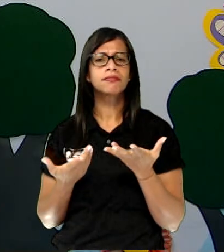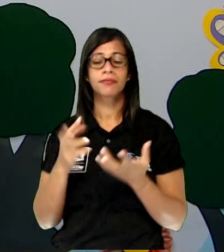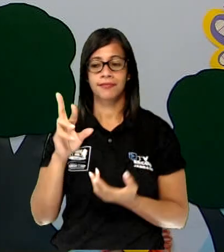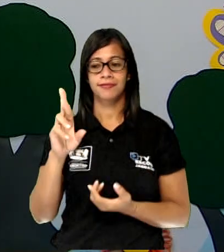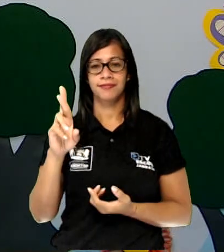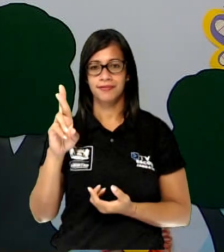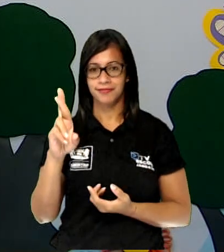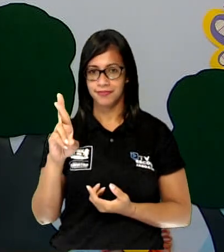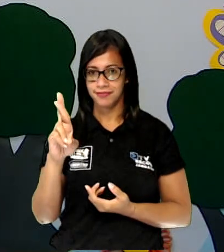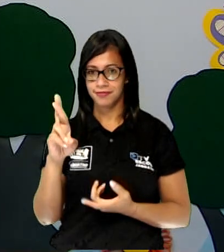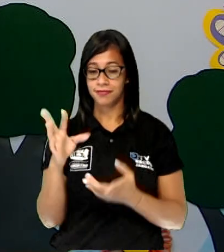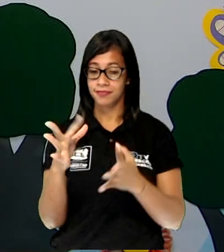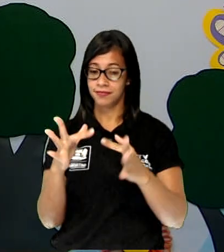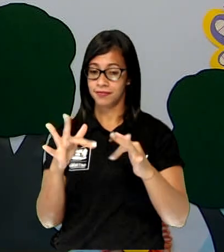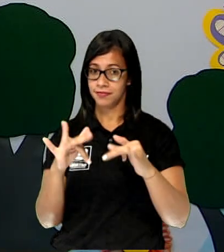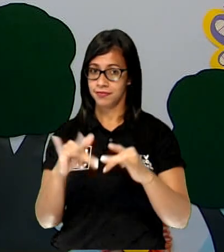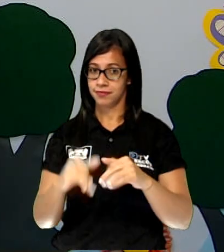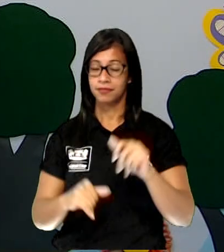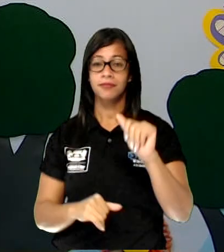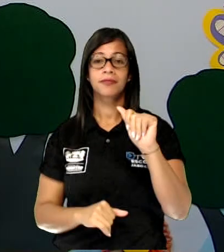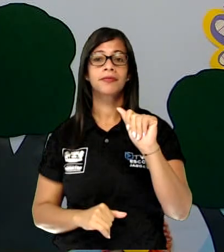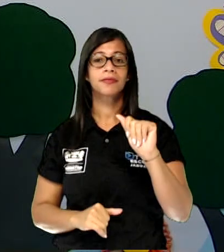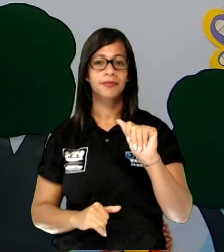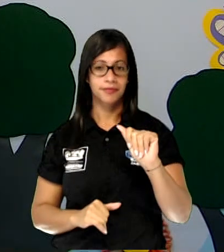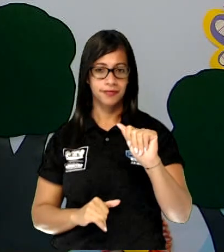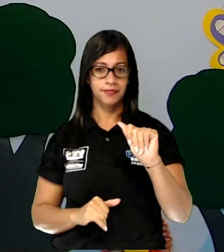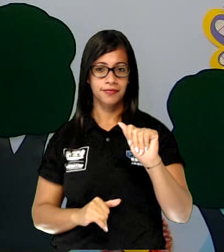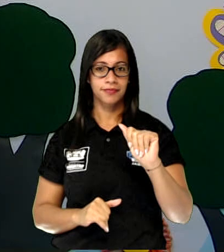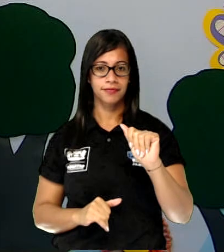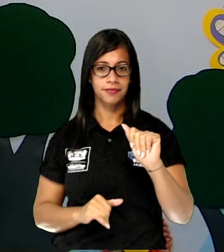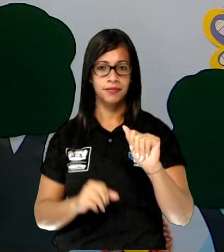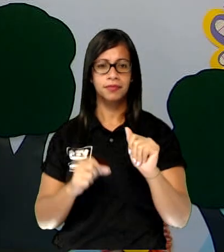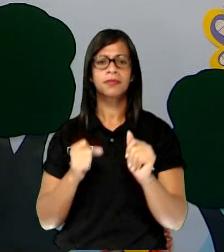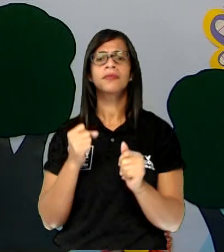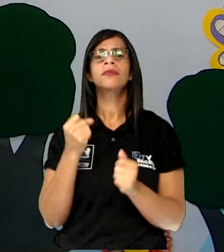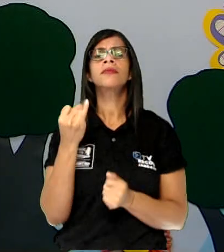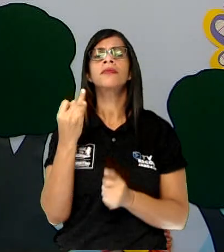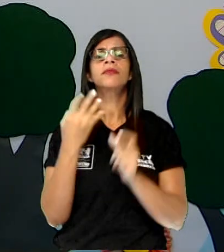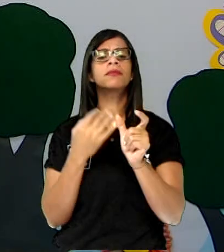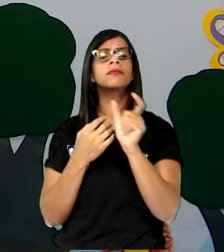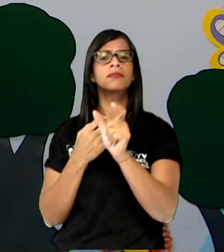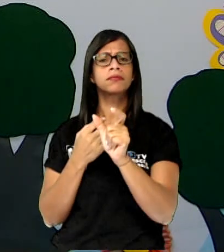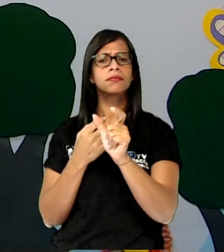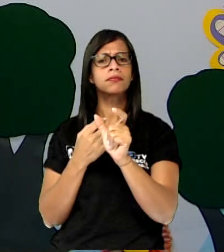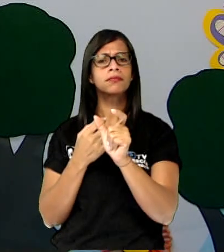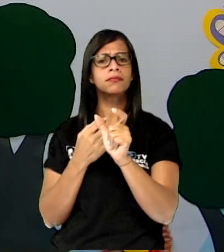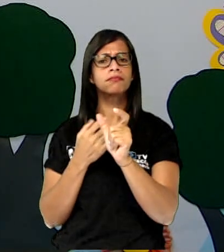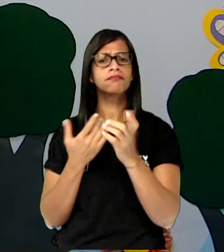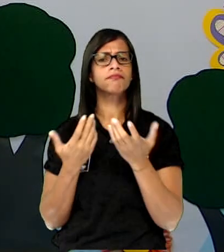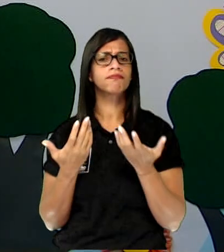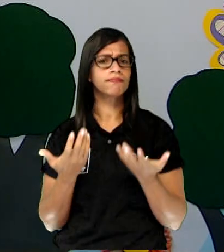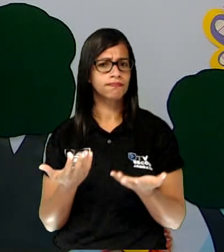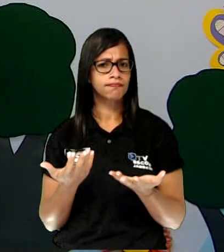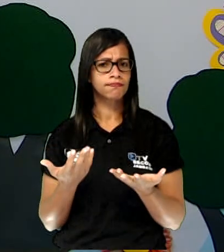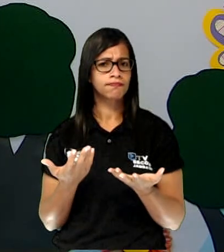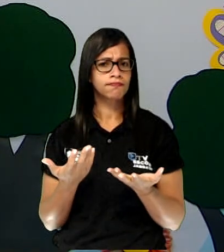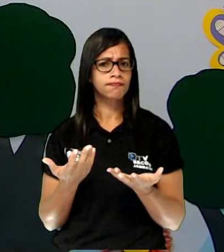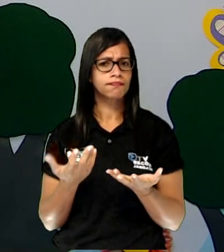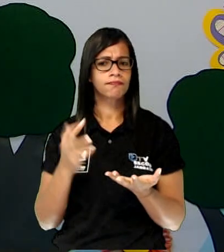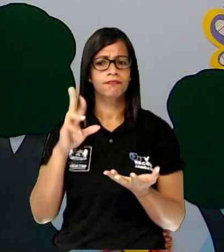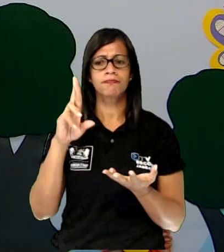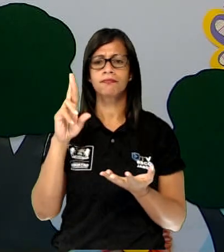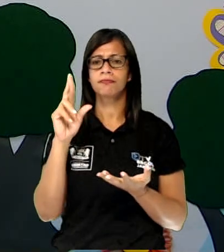Termina com a letra A. E quantas partes tem a palavra raposa? Rá, pô, zá.